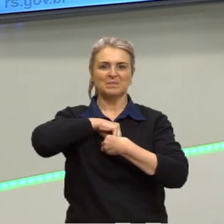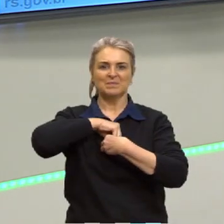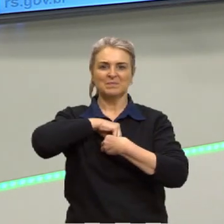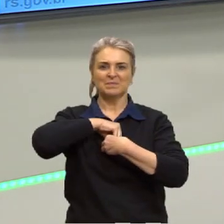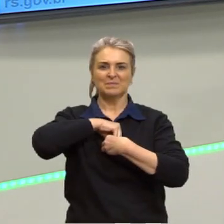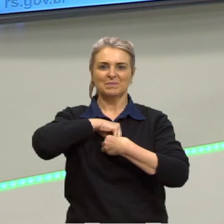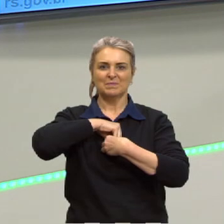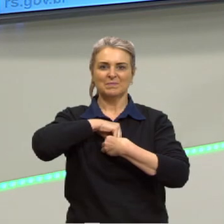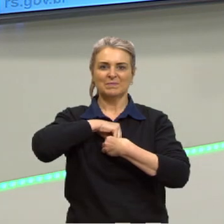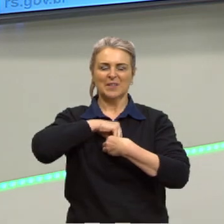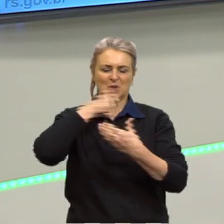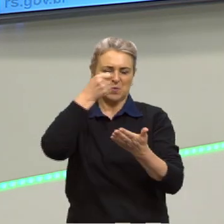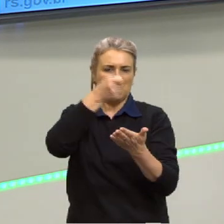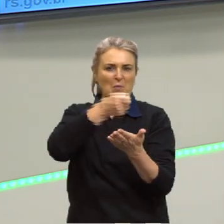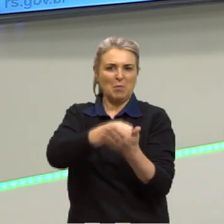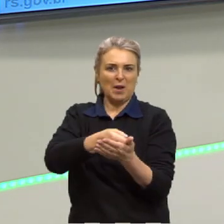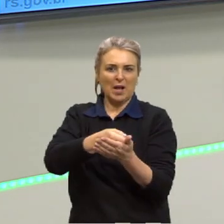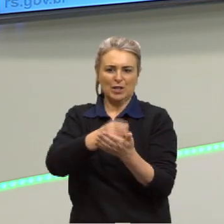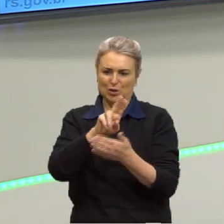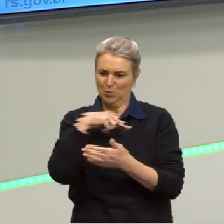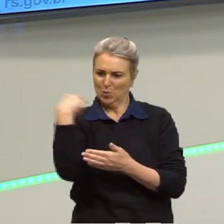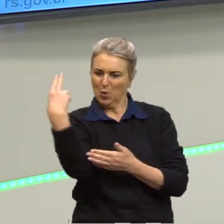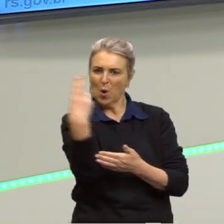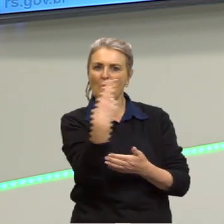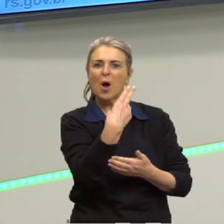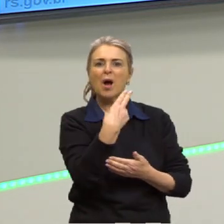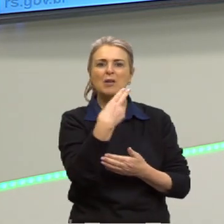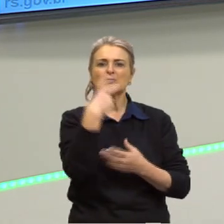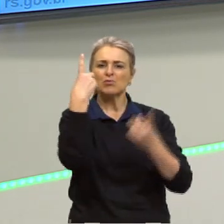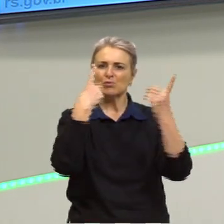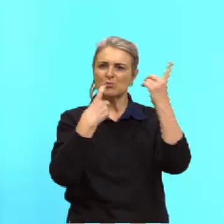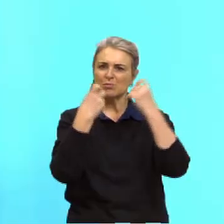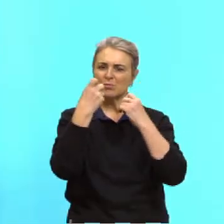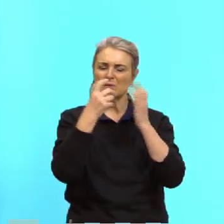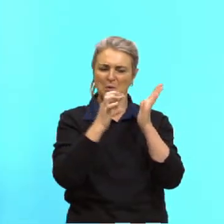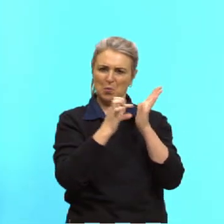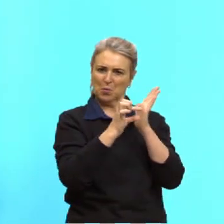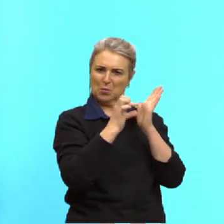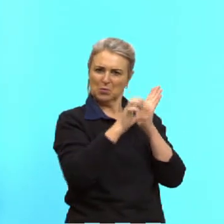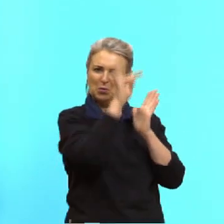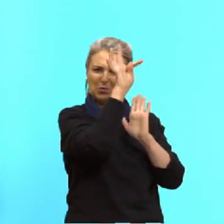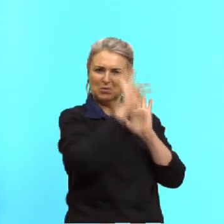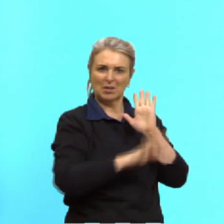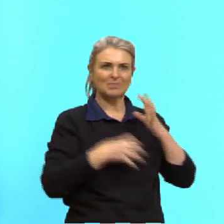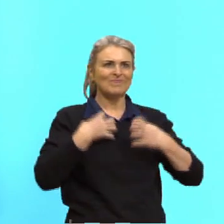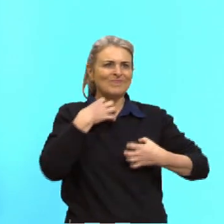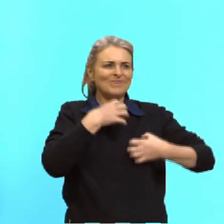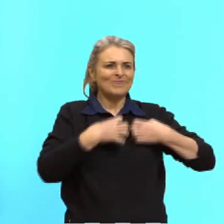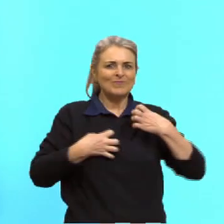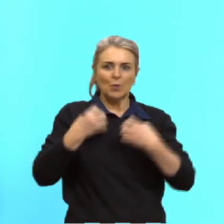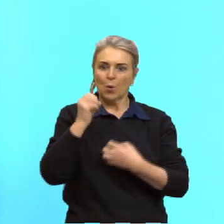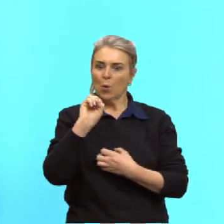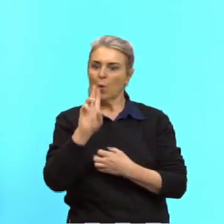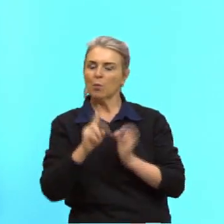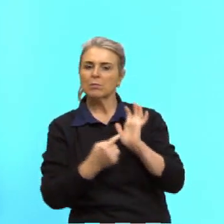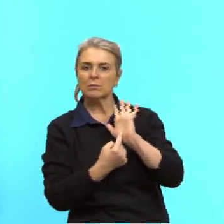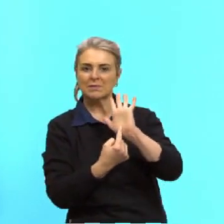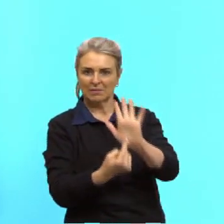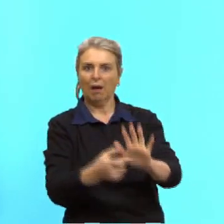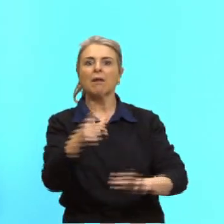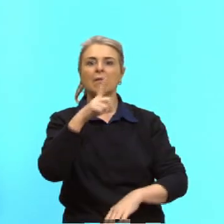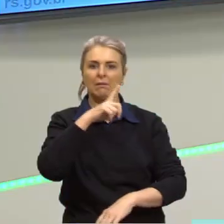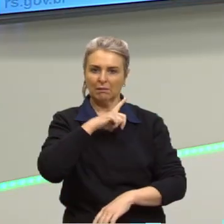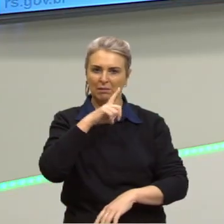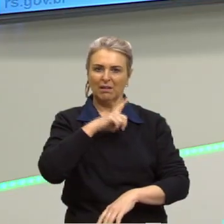como nós somos que faz o autor se inquietar ou é ele divulgar que isso existe que